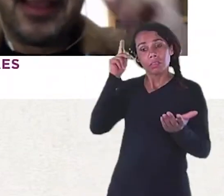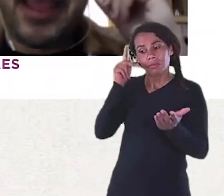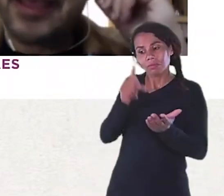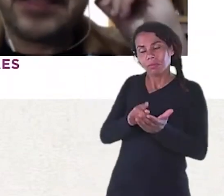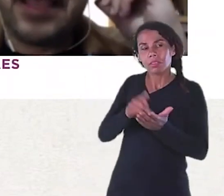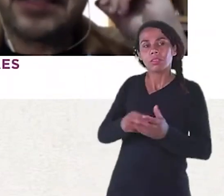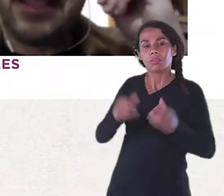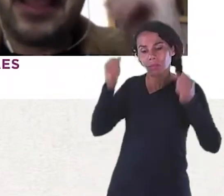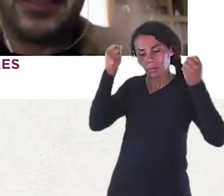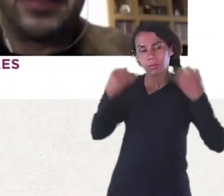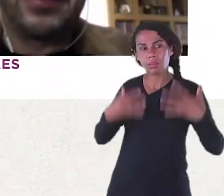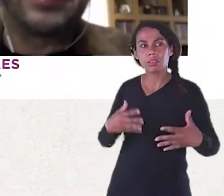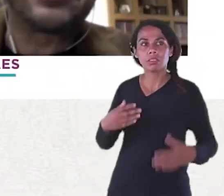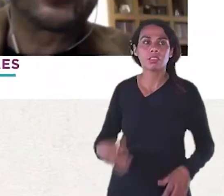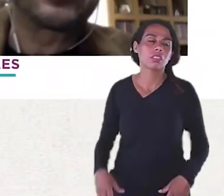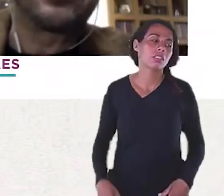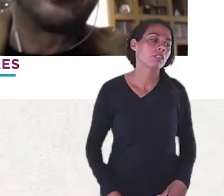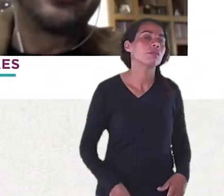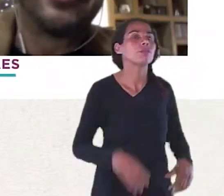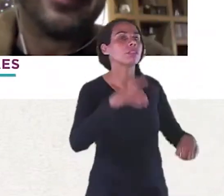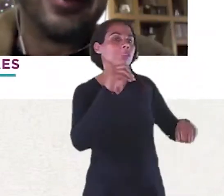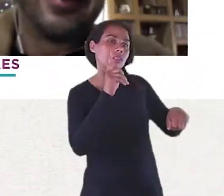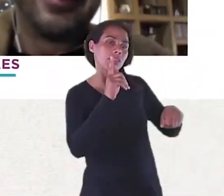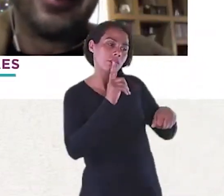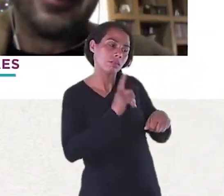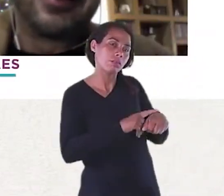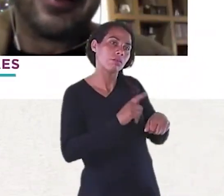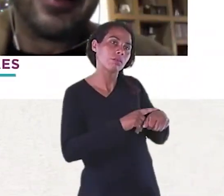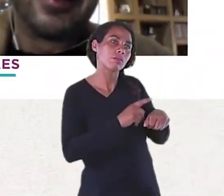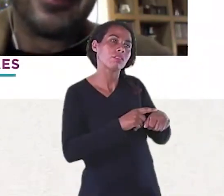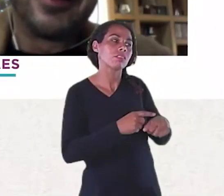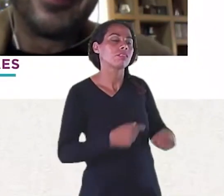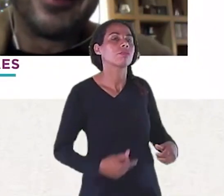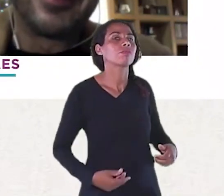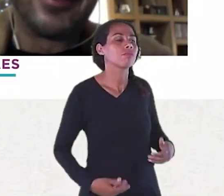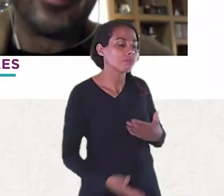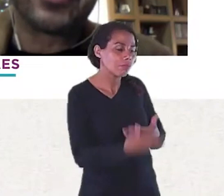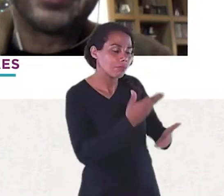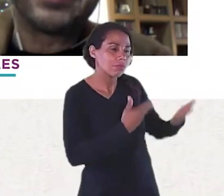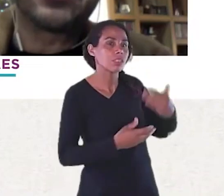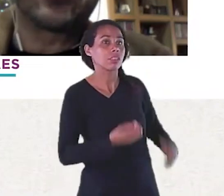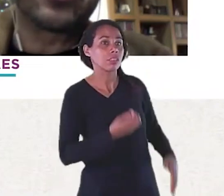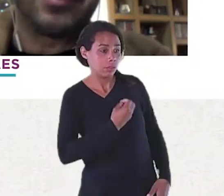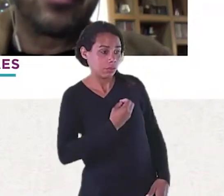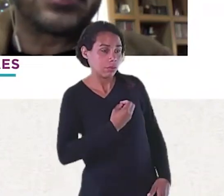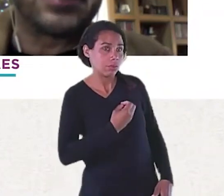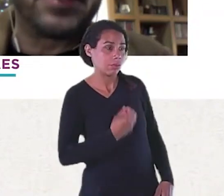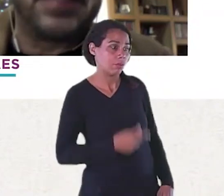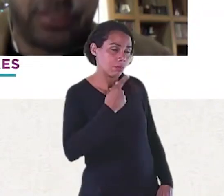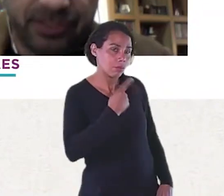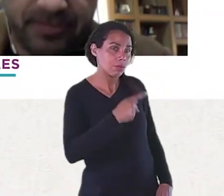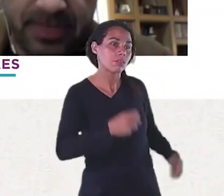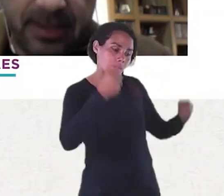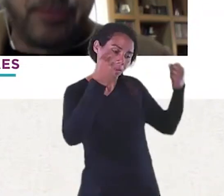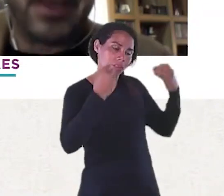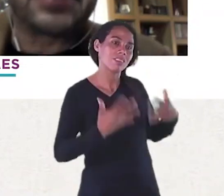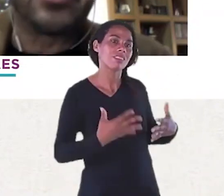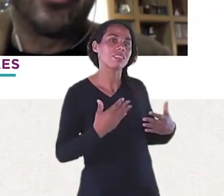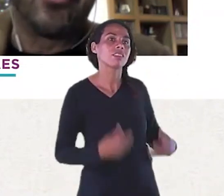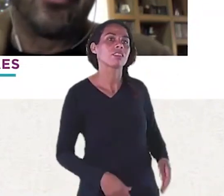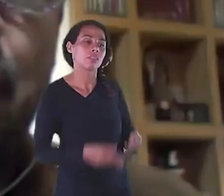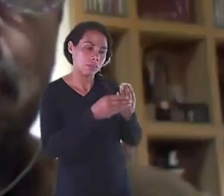né? Na medida que você trabalha isso normalmente, naturalmente na sua vida. Lógico, essa discussão sempre existe,